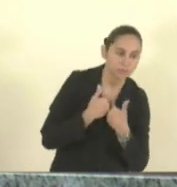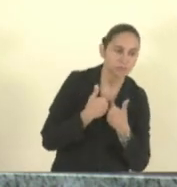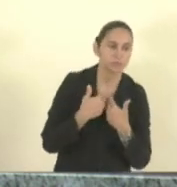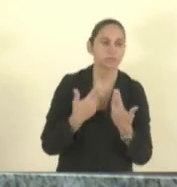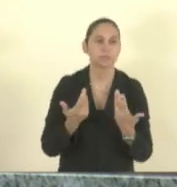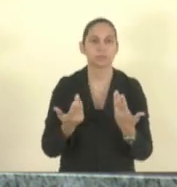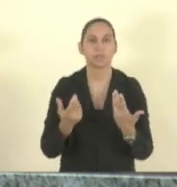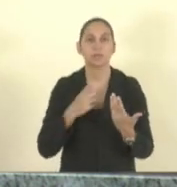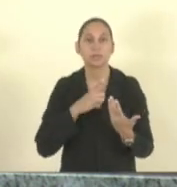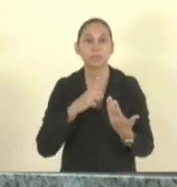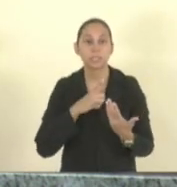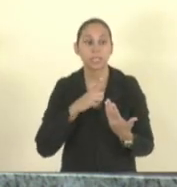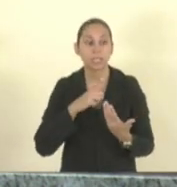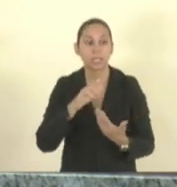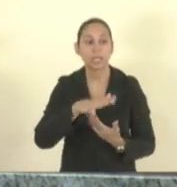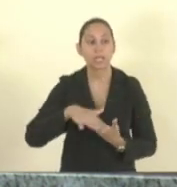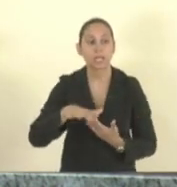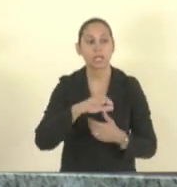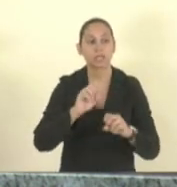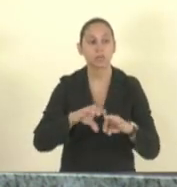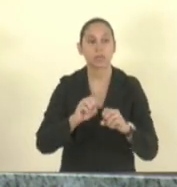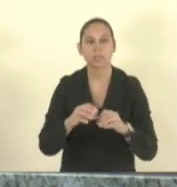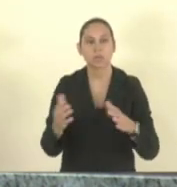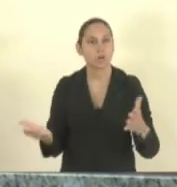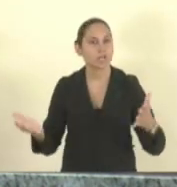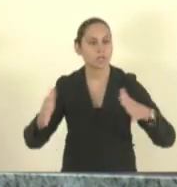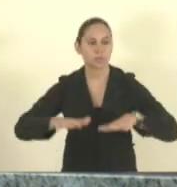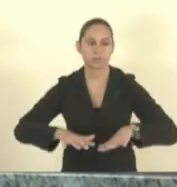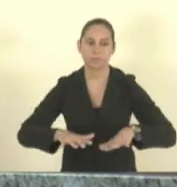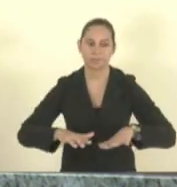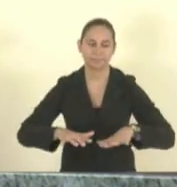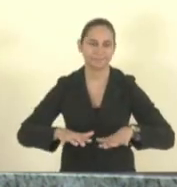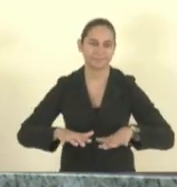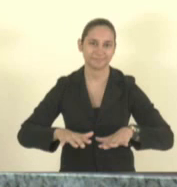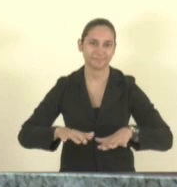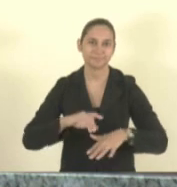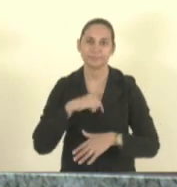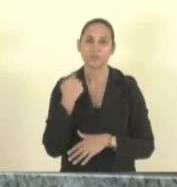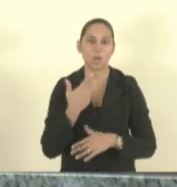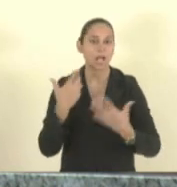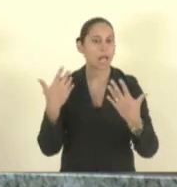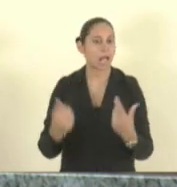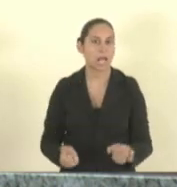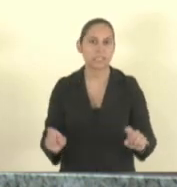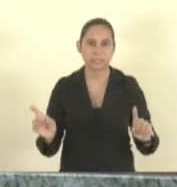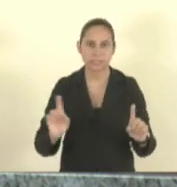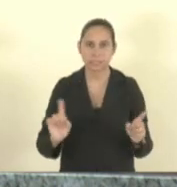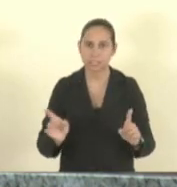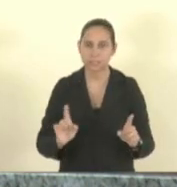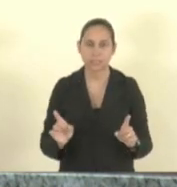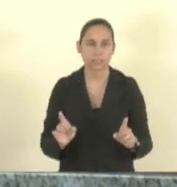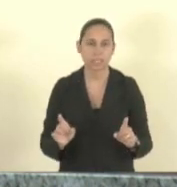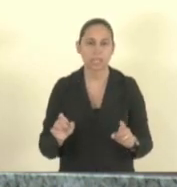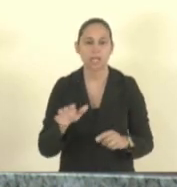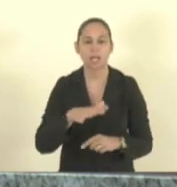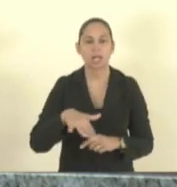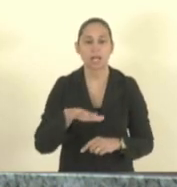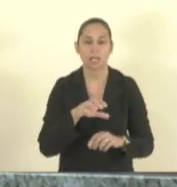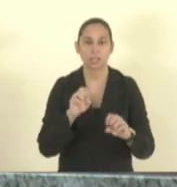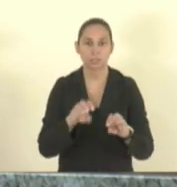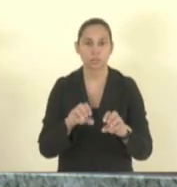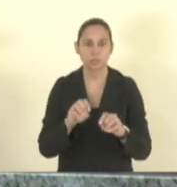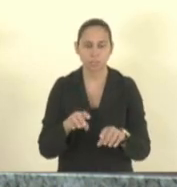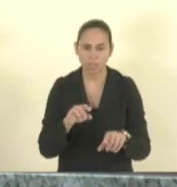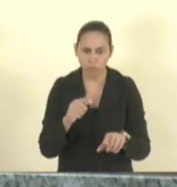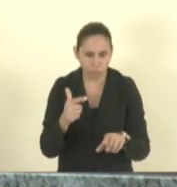sistema educacional inclusivo então nós não podemos admitir mais um espaço escolar que não